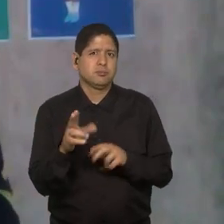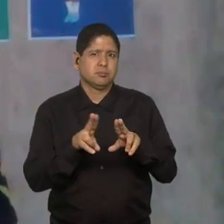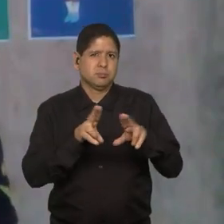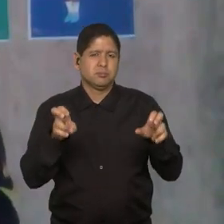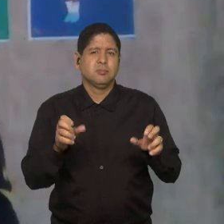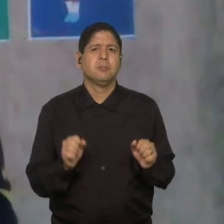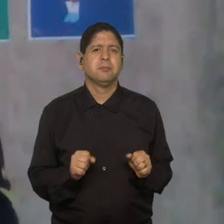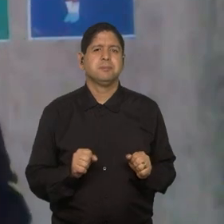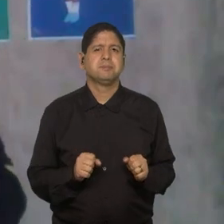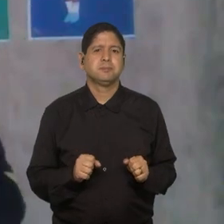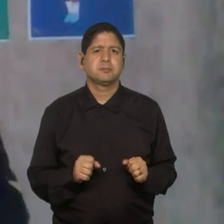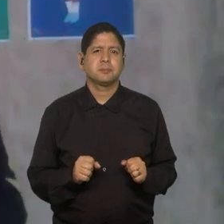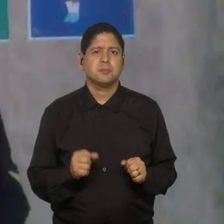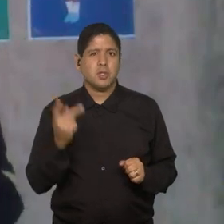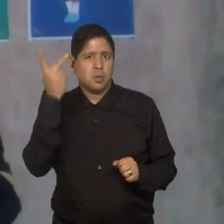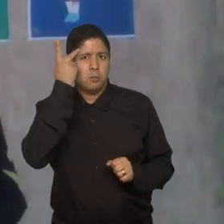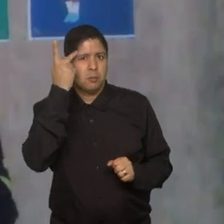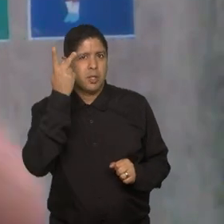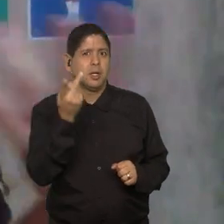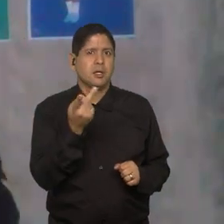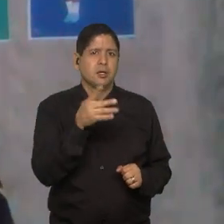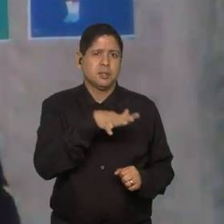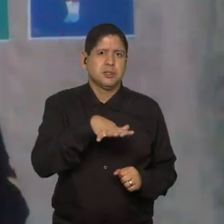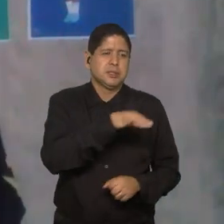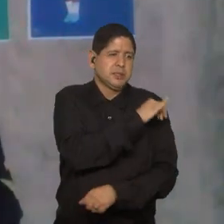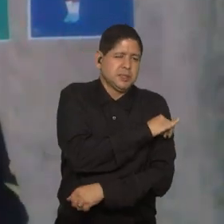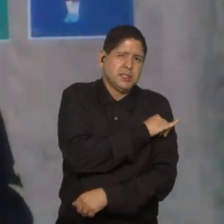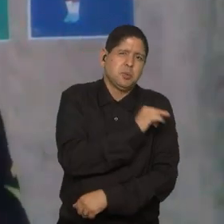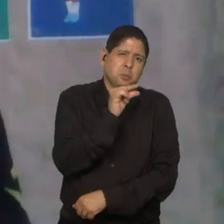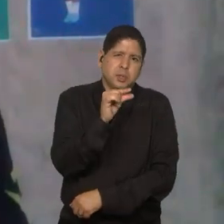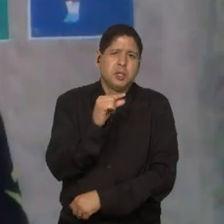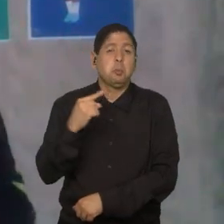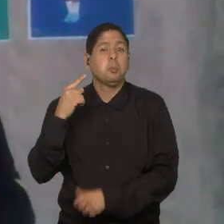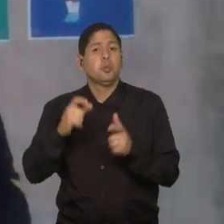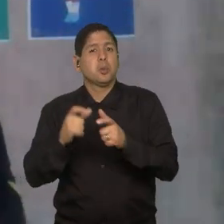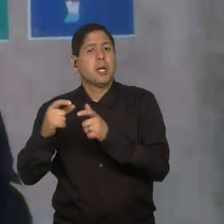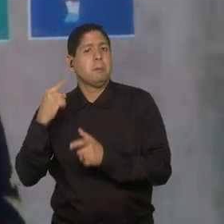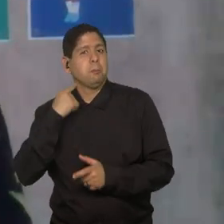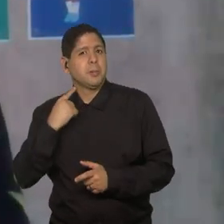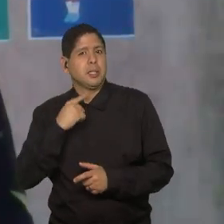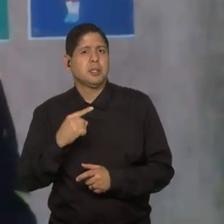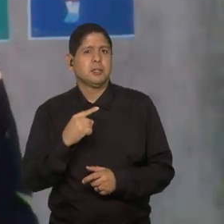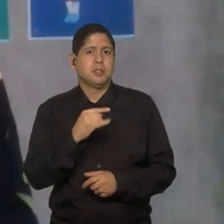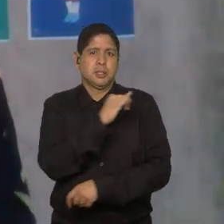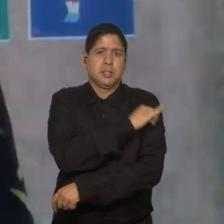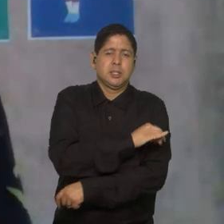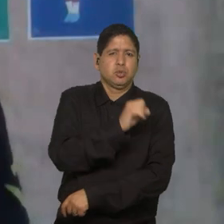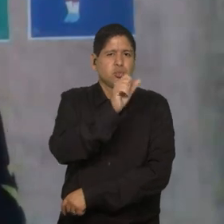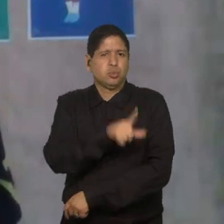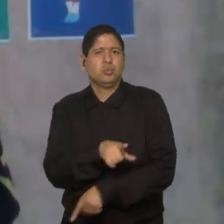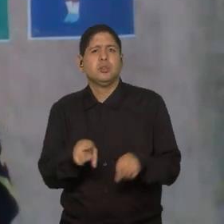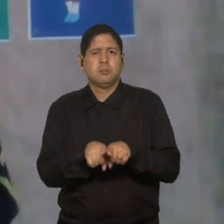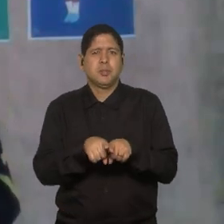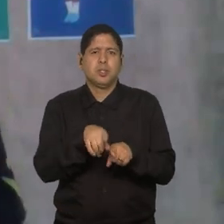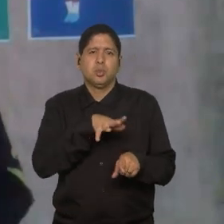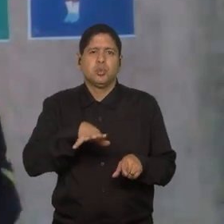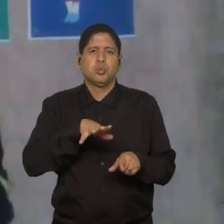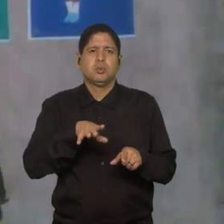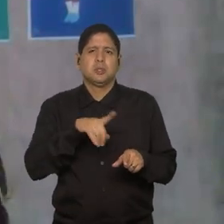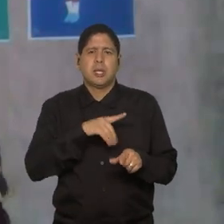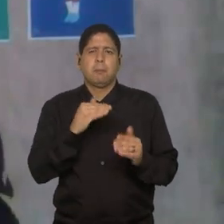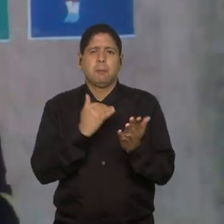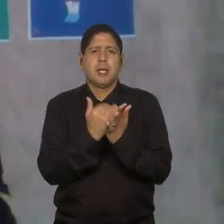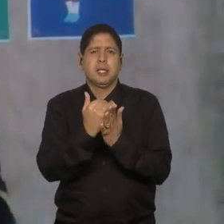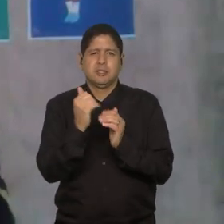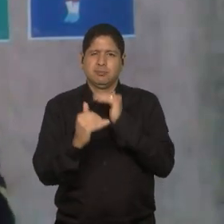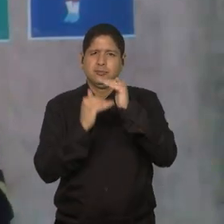eixo. São Paulo, aí a gente fala Rio um pouquinho, Minas, Rio Sul, tem isso um pouco mais desenvolvido e o outro é